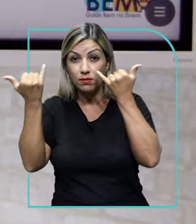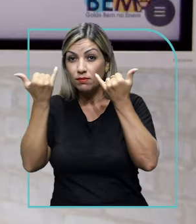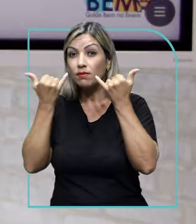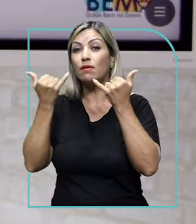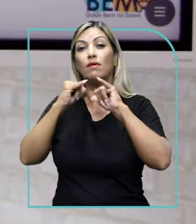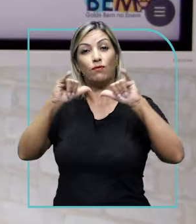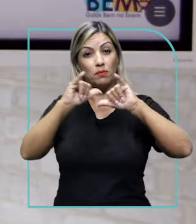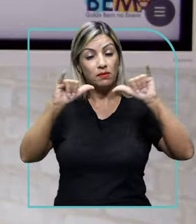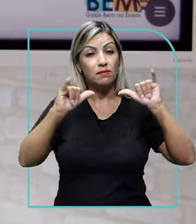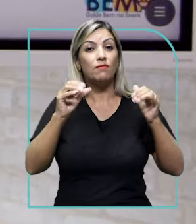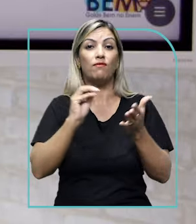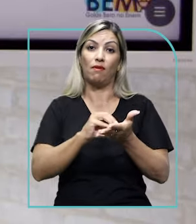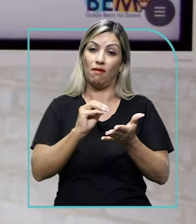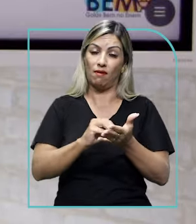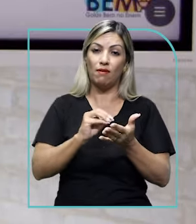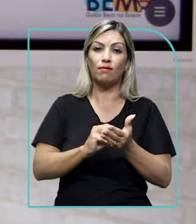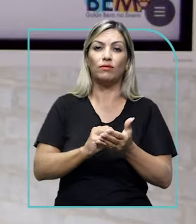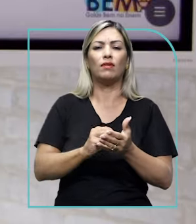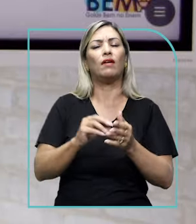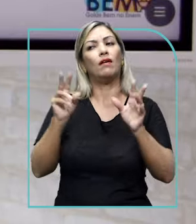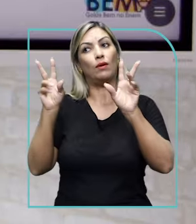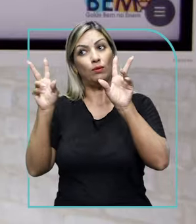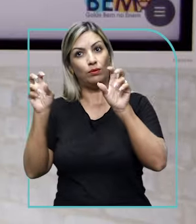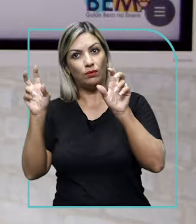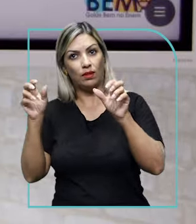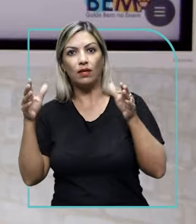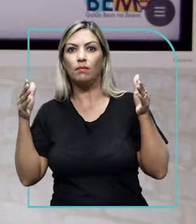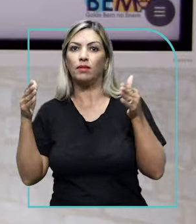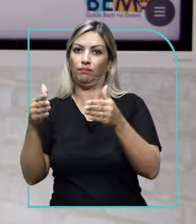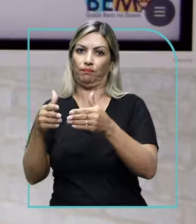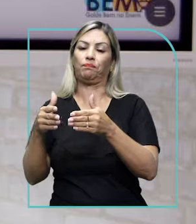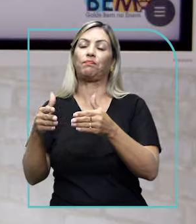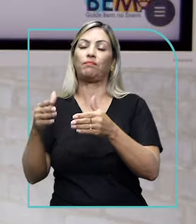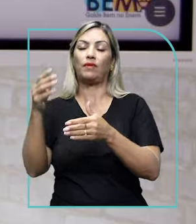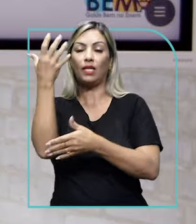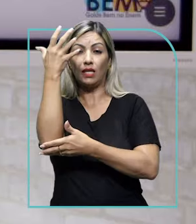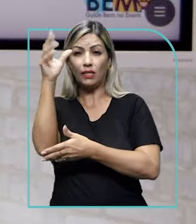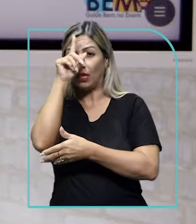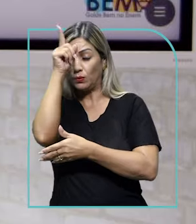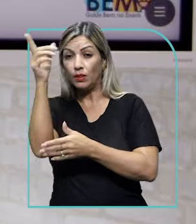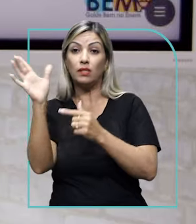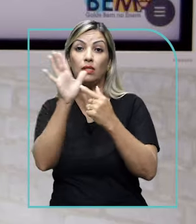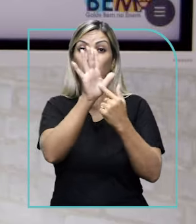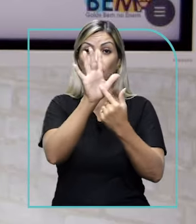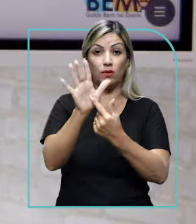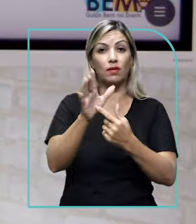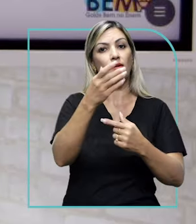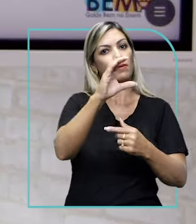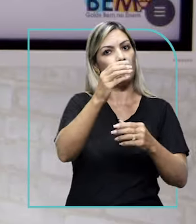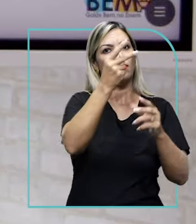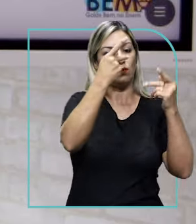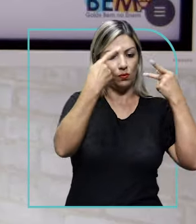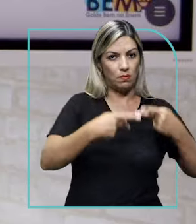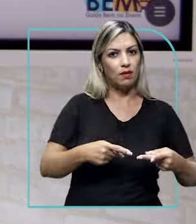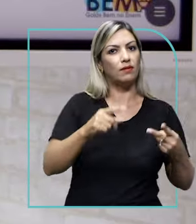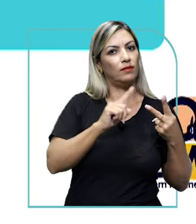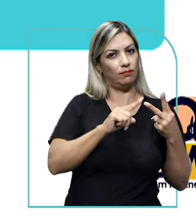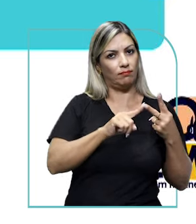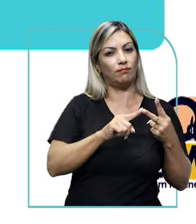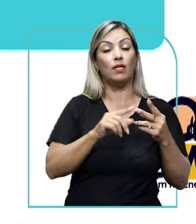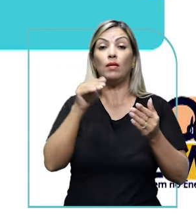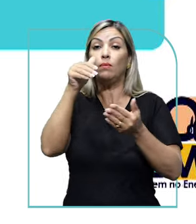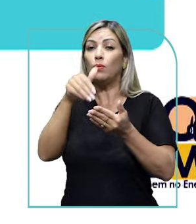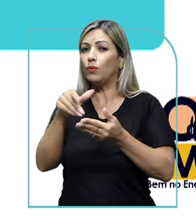vacina. Então pode-se pegar um tema de natureza e trazer aqui para ciências humanas. E,